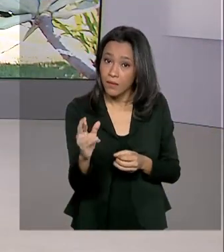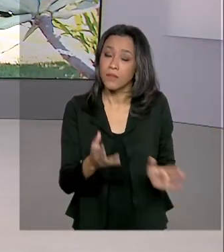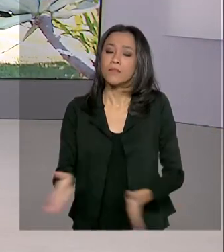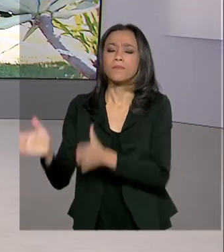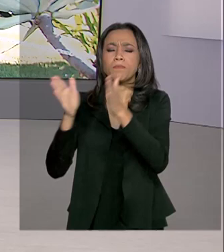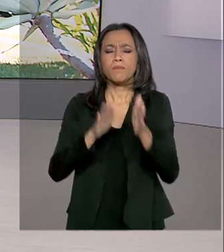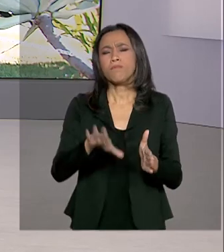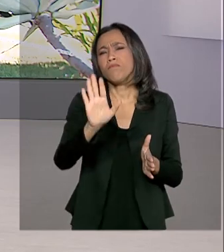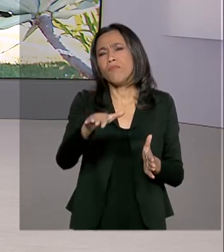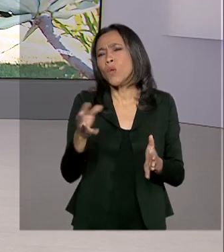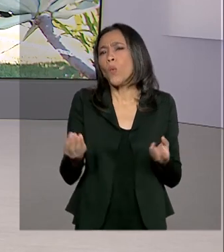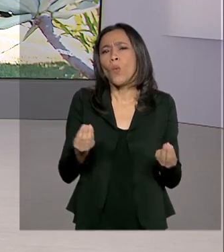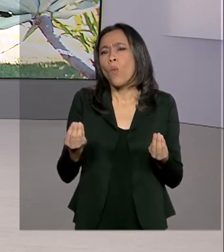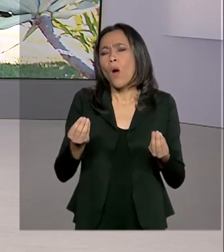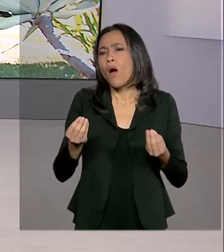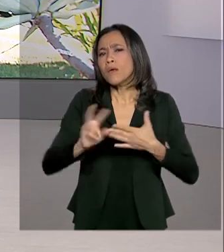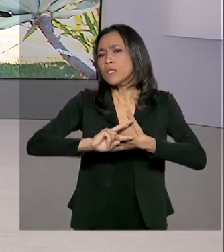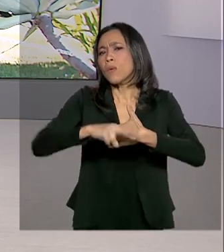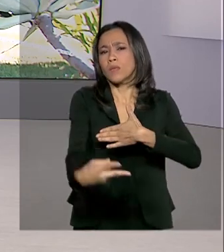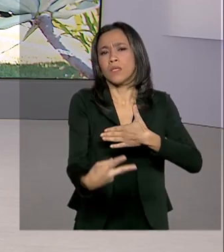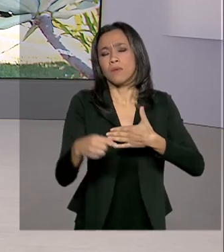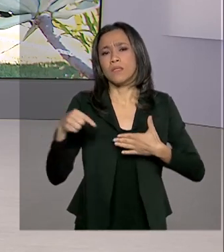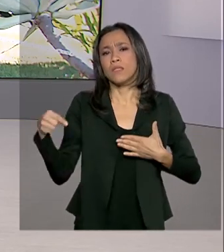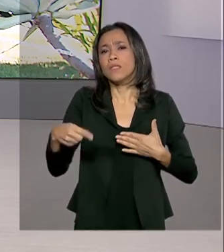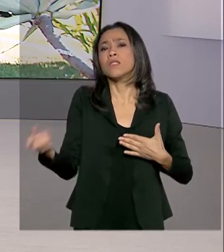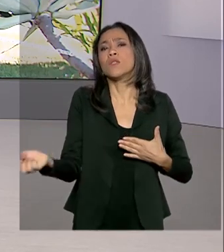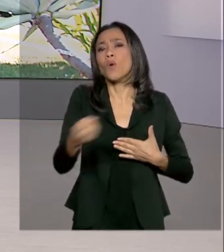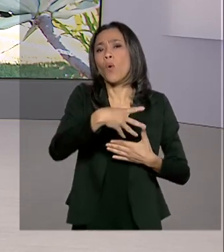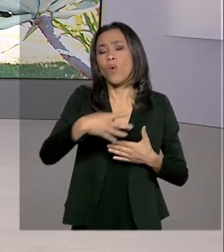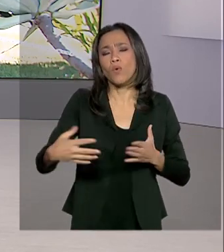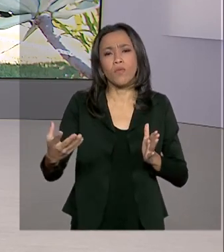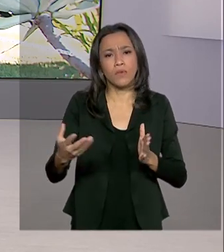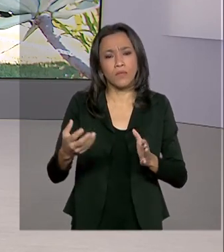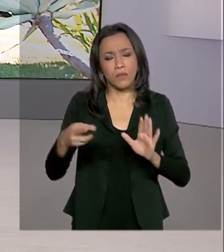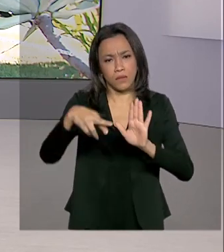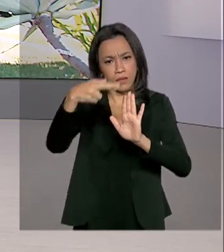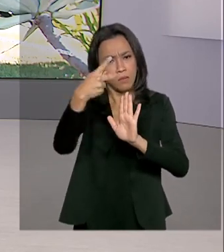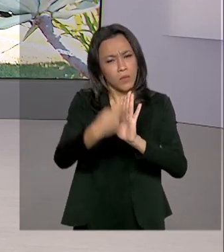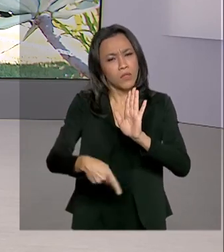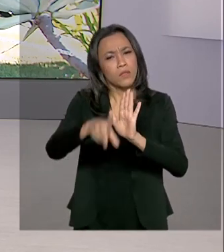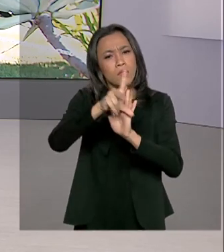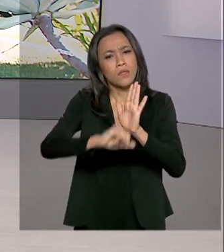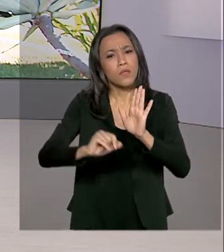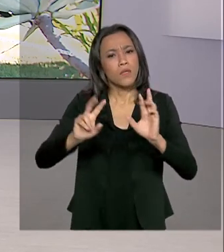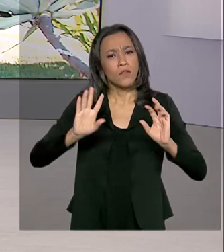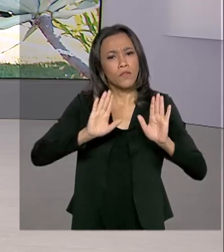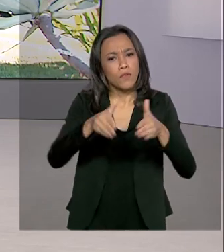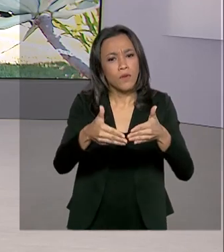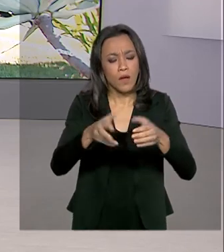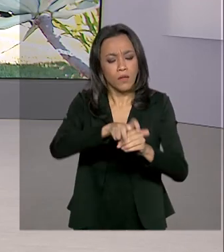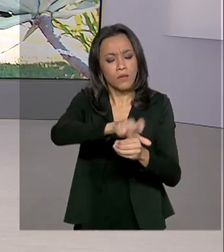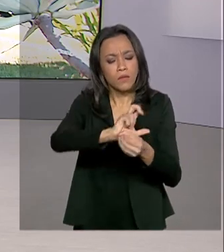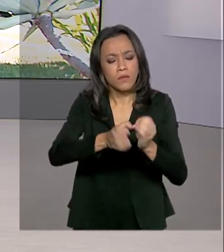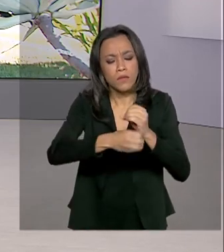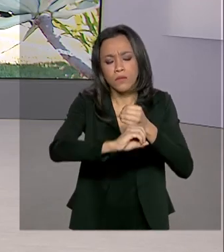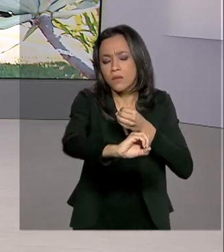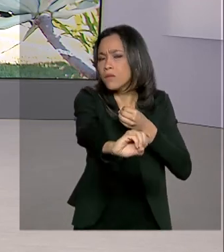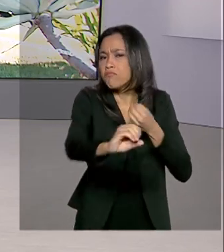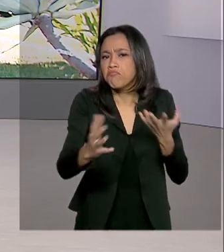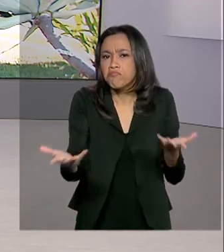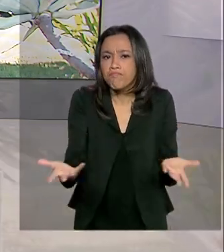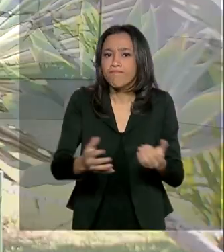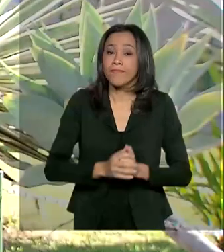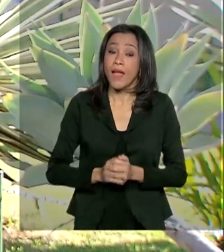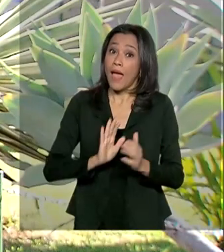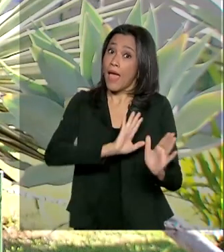impacto esperado aí na vida do cidadão desse novo marco regulatório do saneamento básico? Então, Ana, a meta é